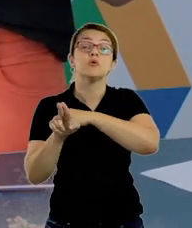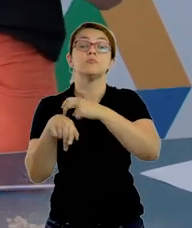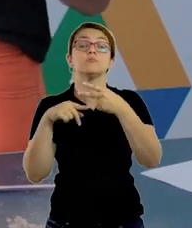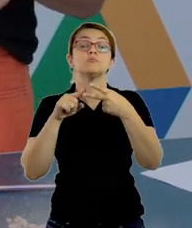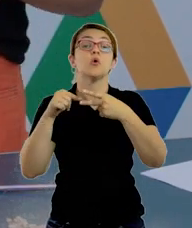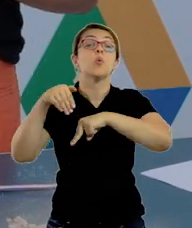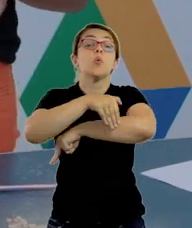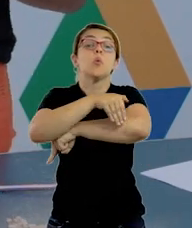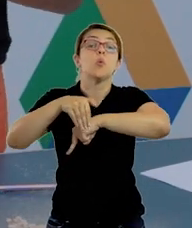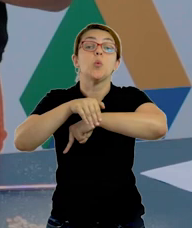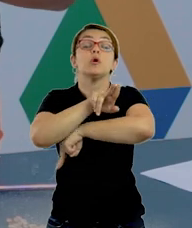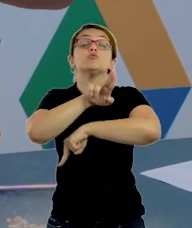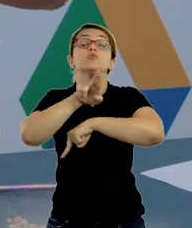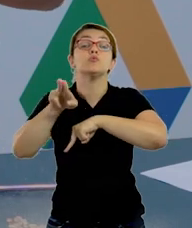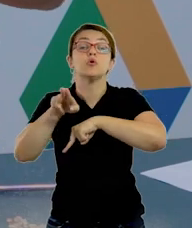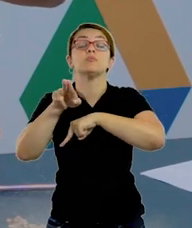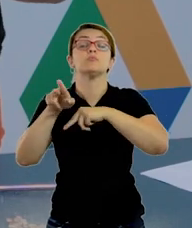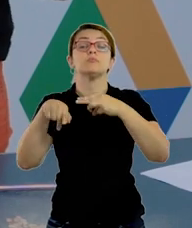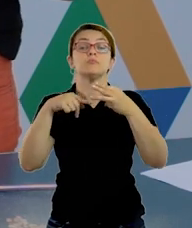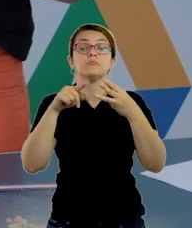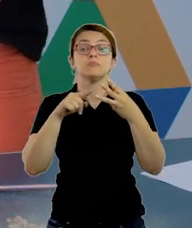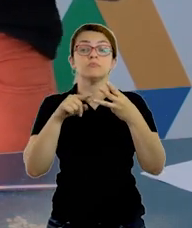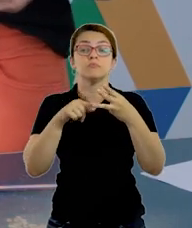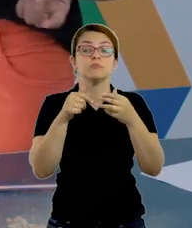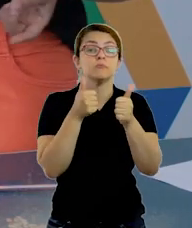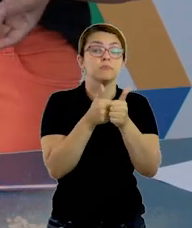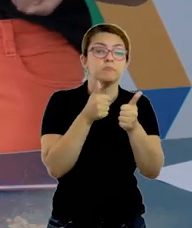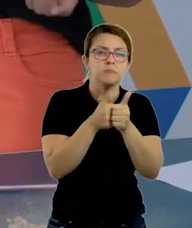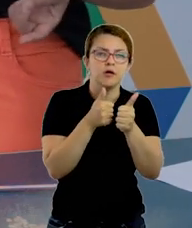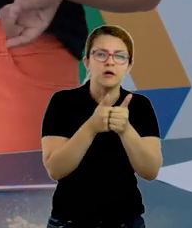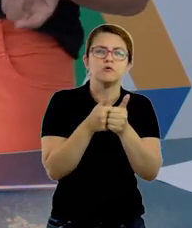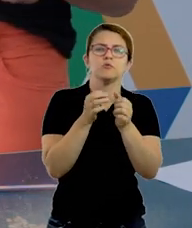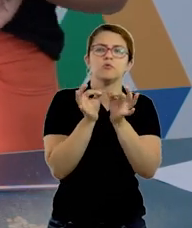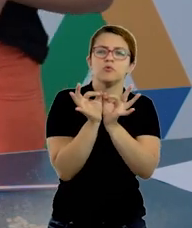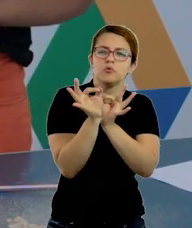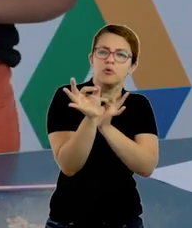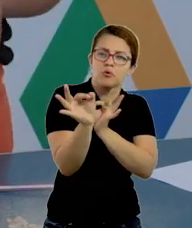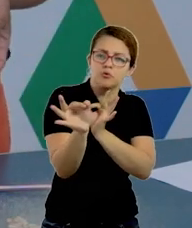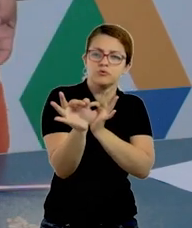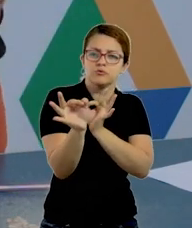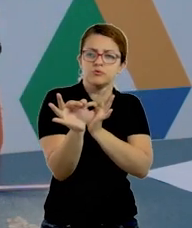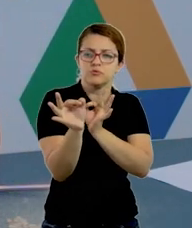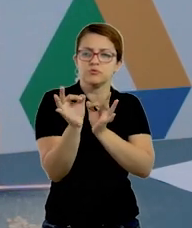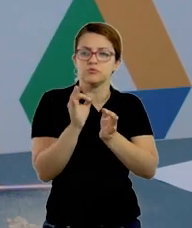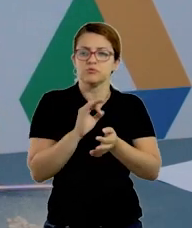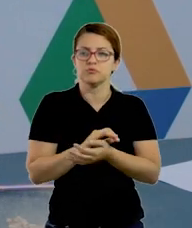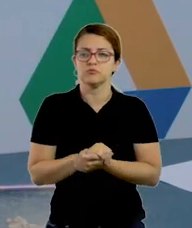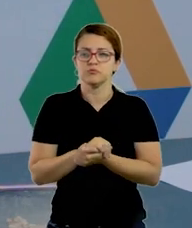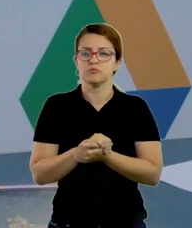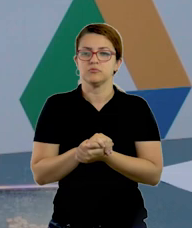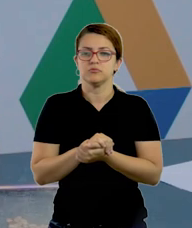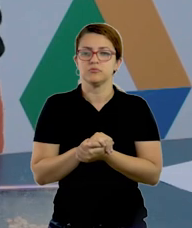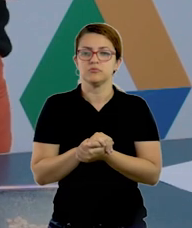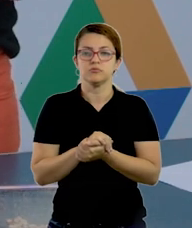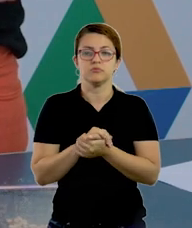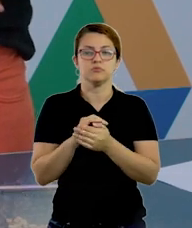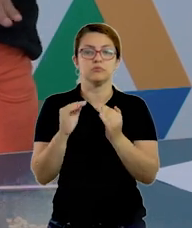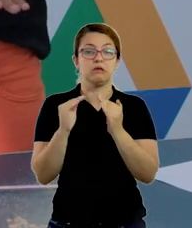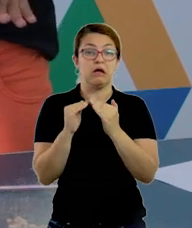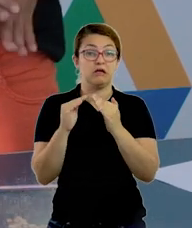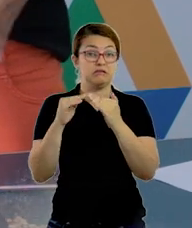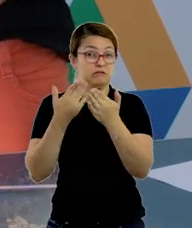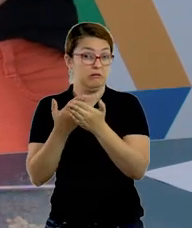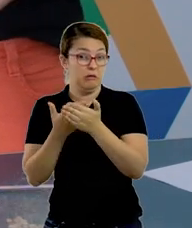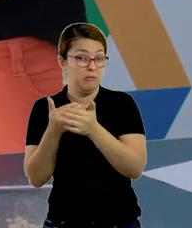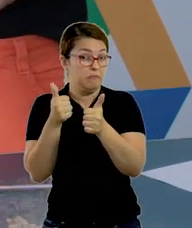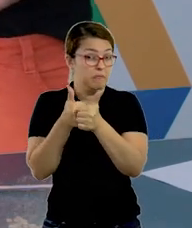fica perto ou longe da sua casa? E ela fica no bairro em que você mora? Pra responder essas perguntas, pede ajuda pra um